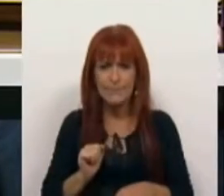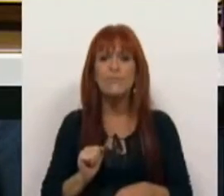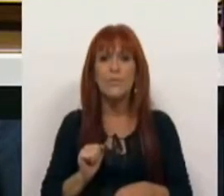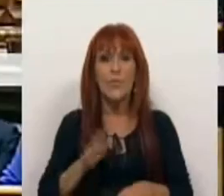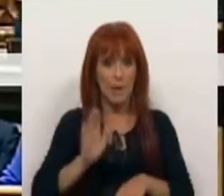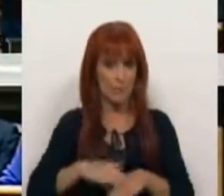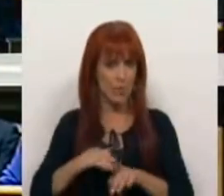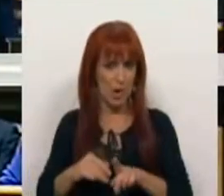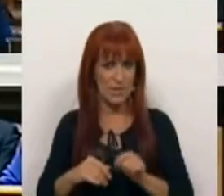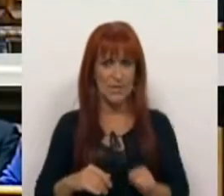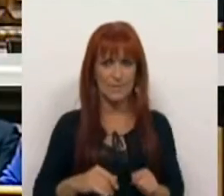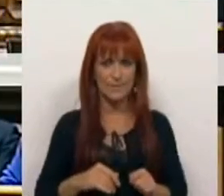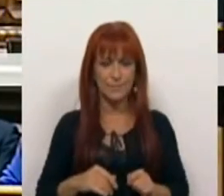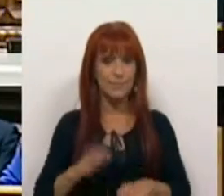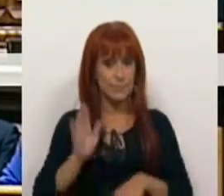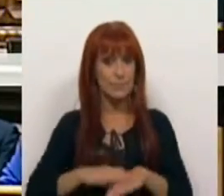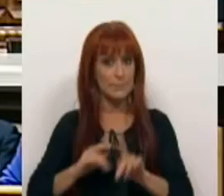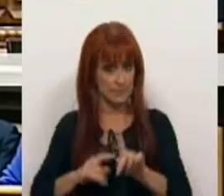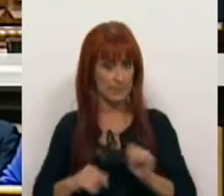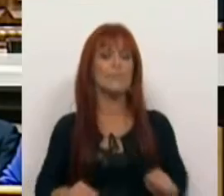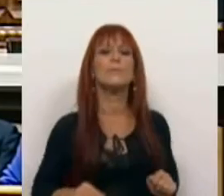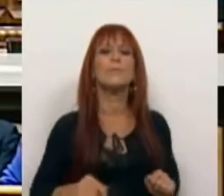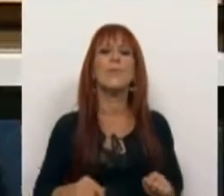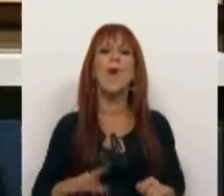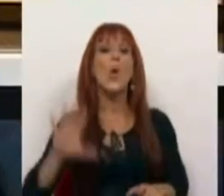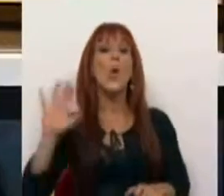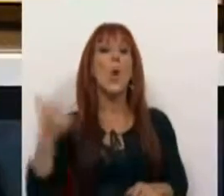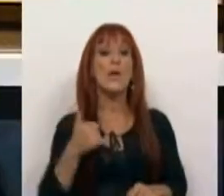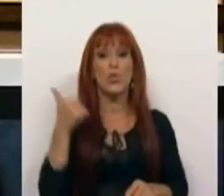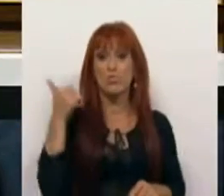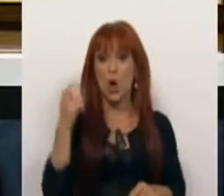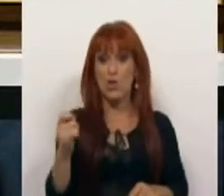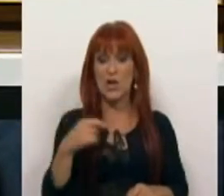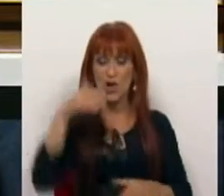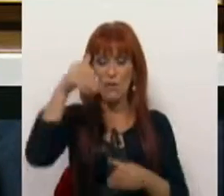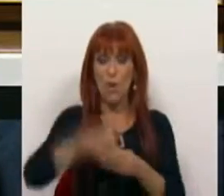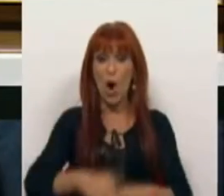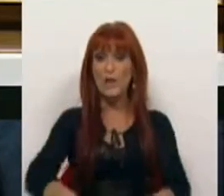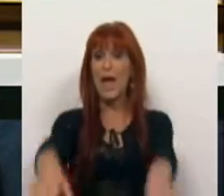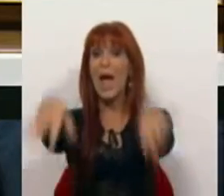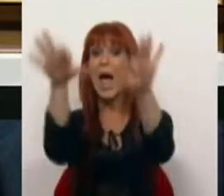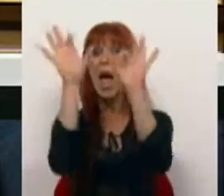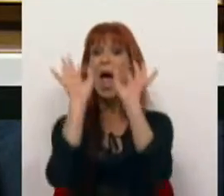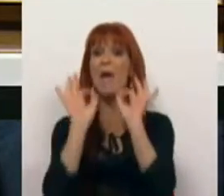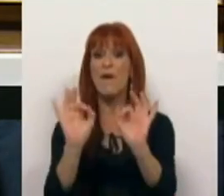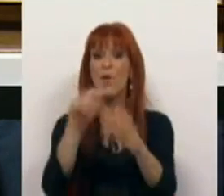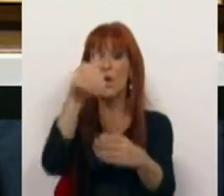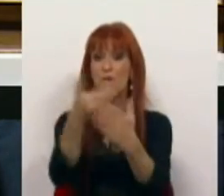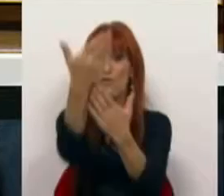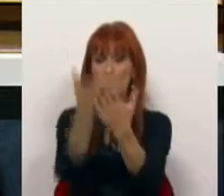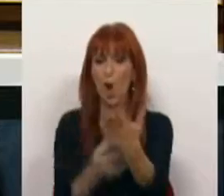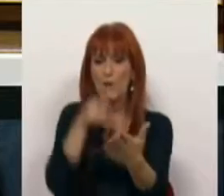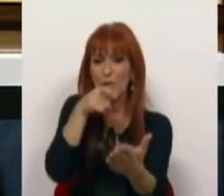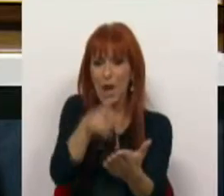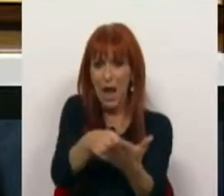E é por isso, e é por isso que quando o Bloco de Esquerda votar a favor deste voto,